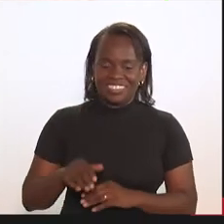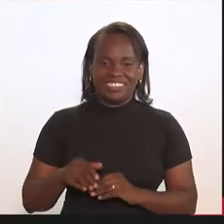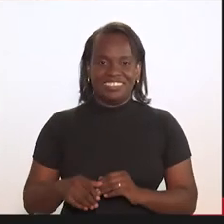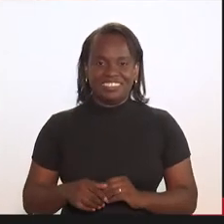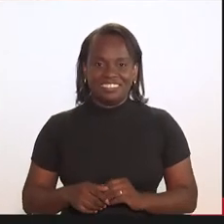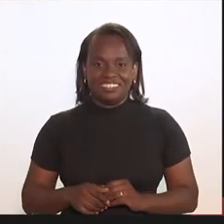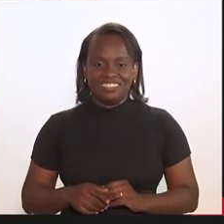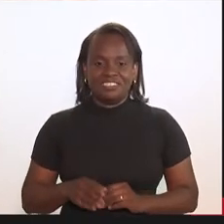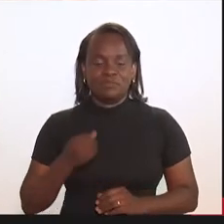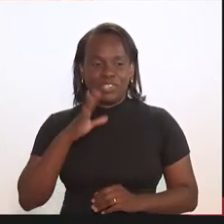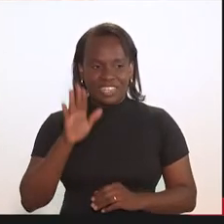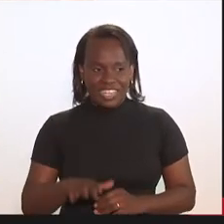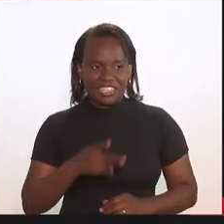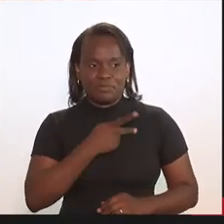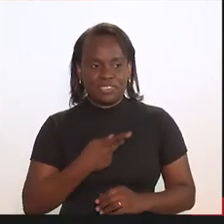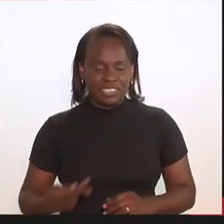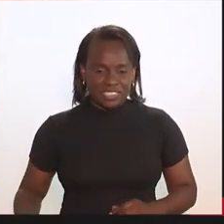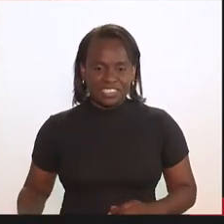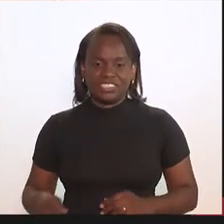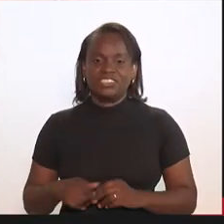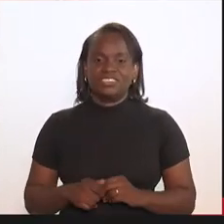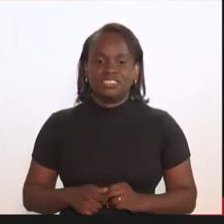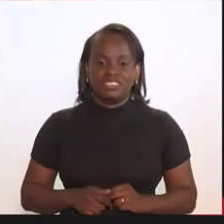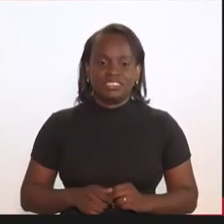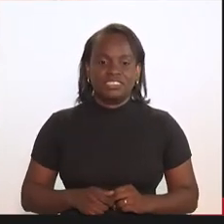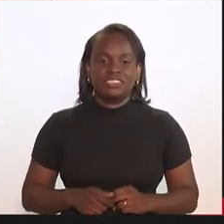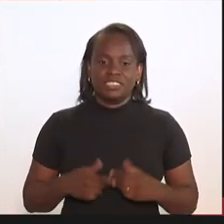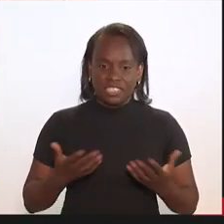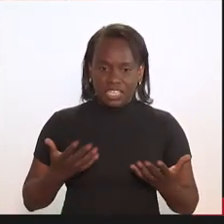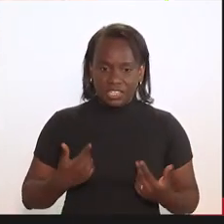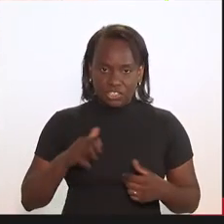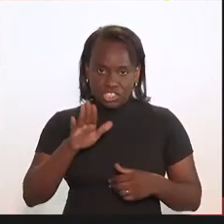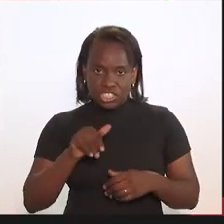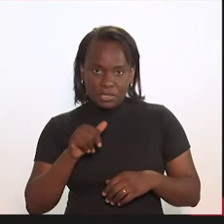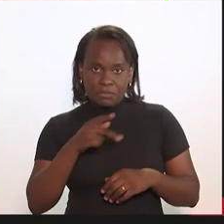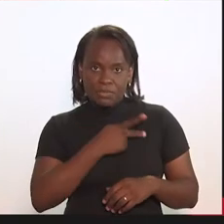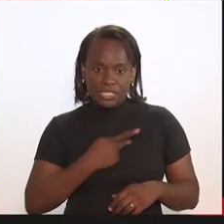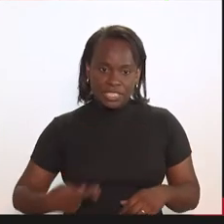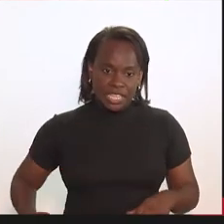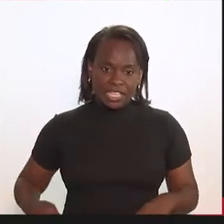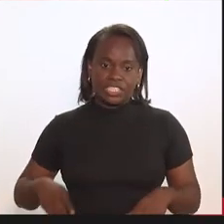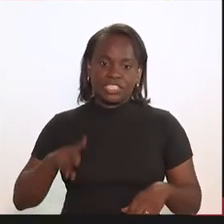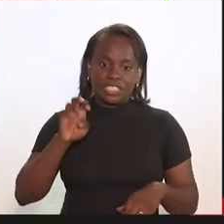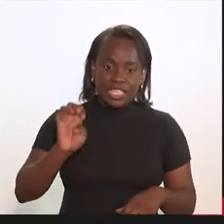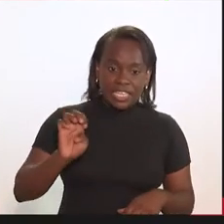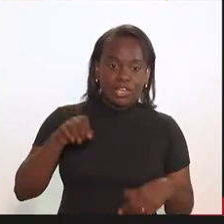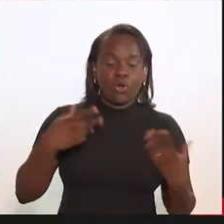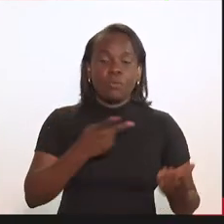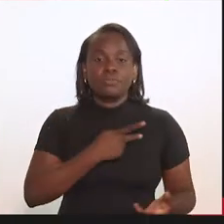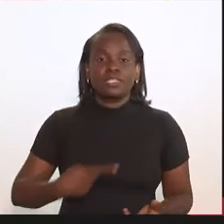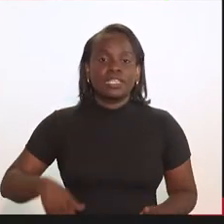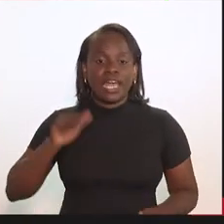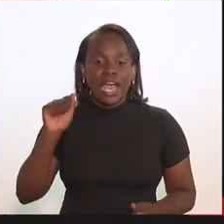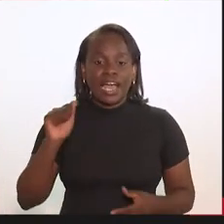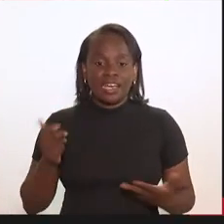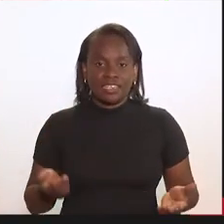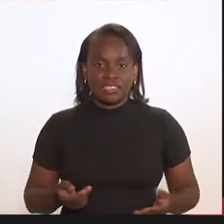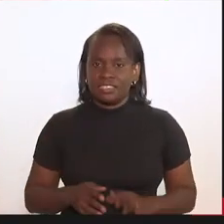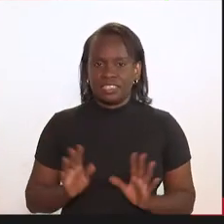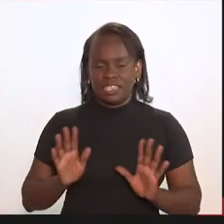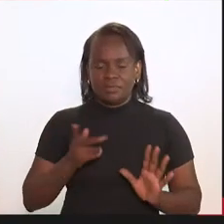boa tarde. Boa tarde, presidente. Você quer que eu te chame de presidente ou presidenta?